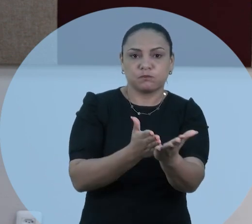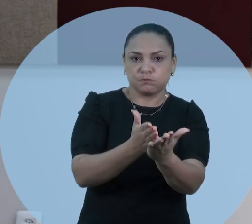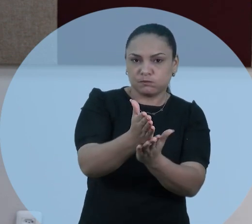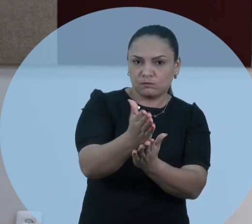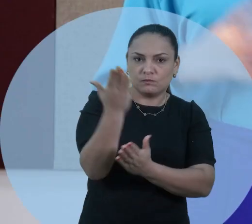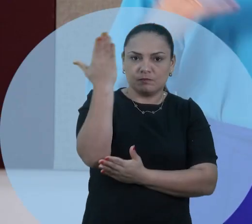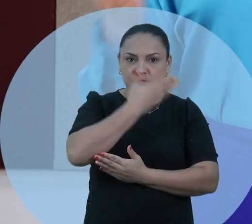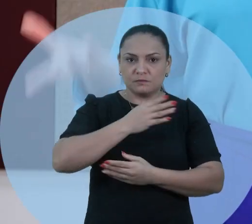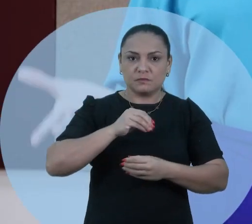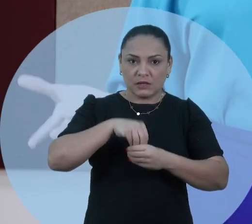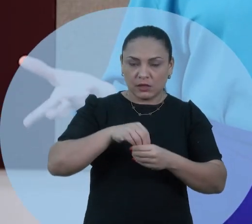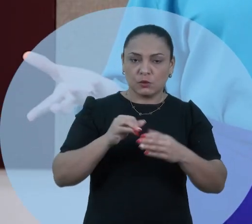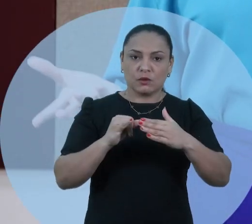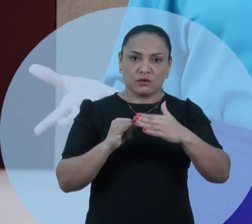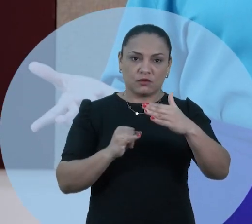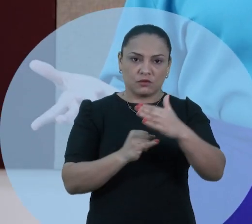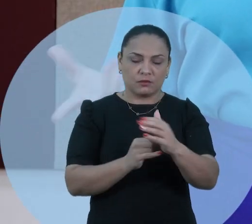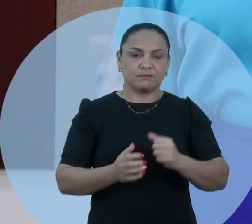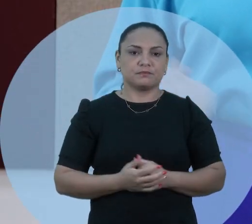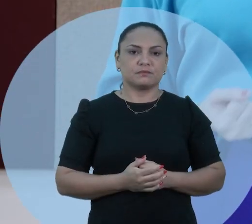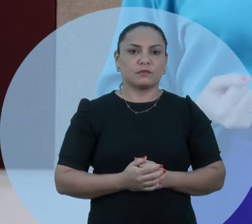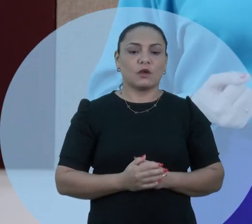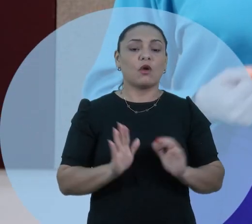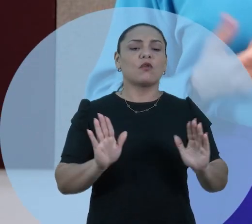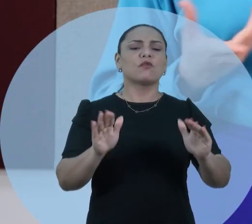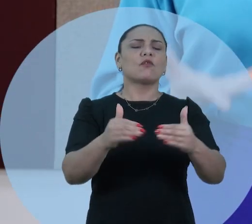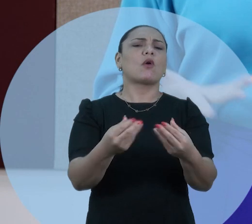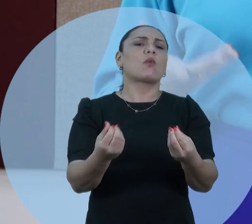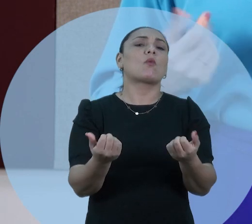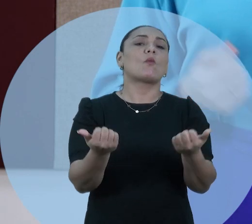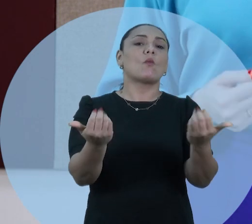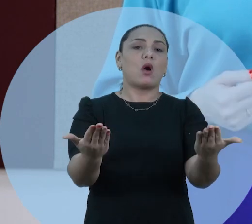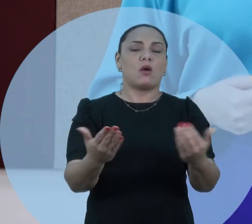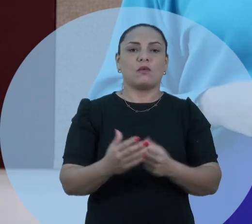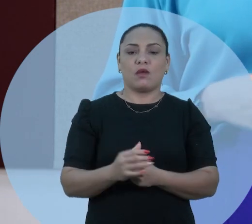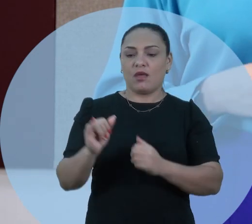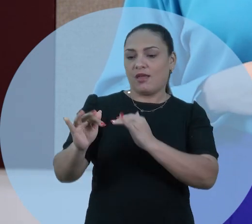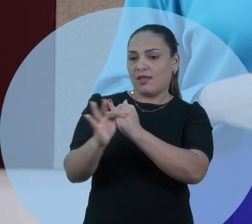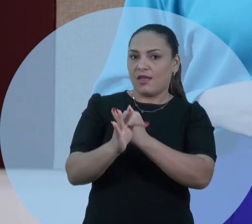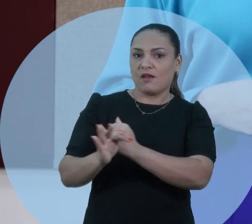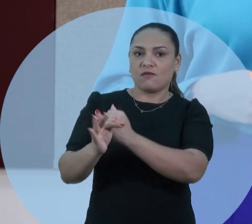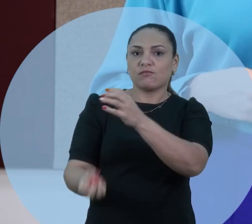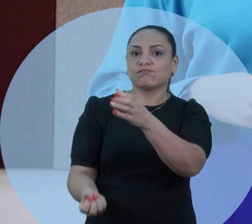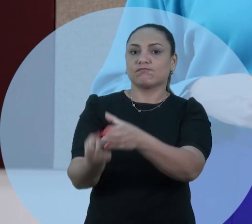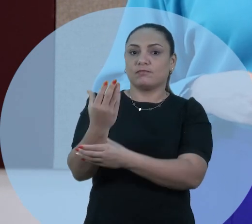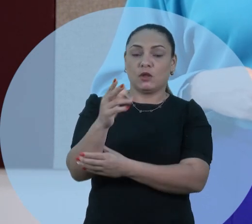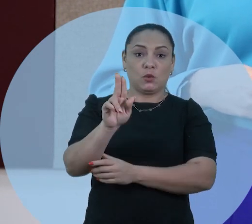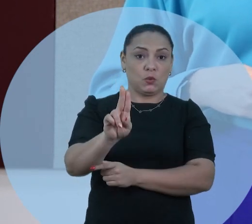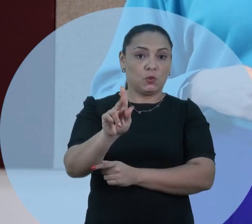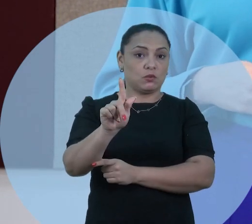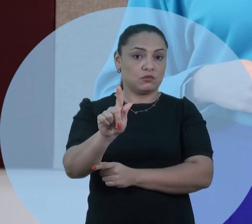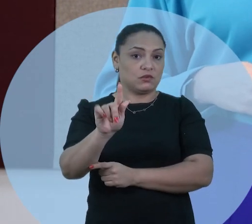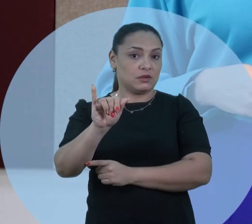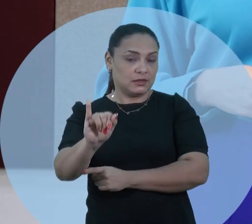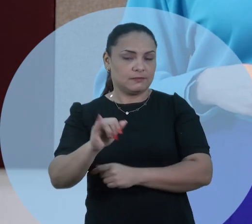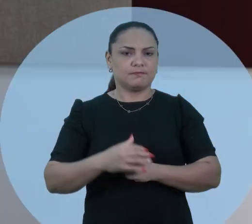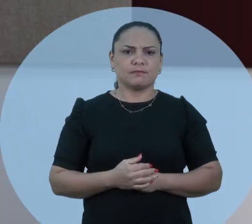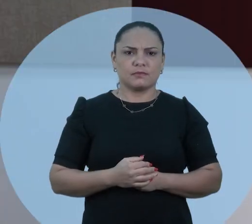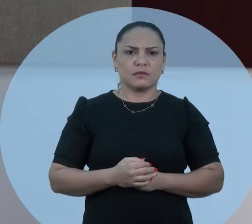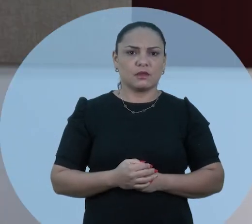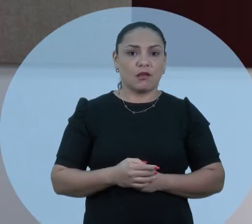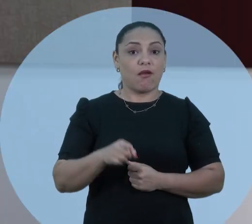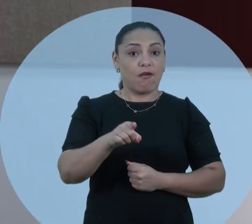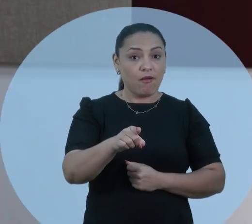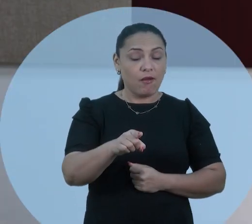institucional. Conforme de atender esta demanda, o IFCE instituiu a Unidade de Gestão da Integridade, a UGI,